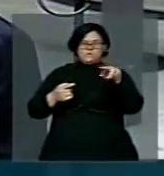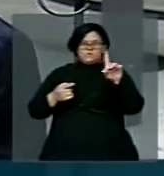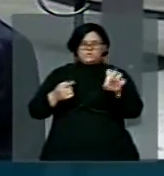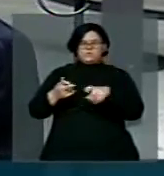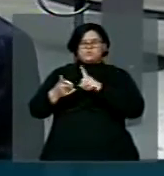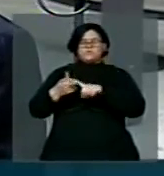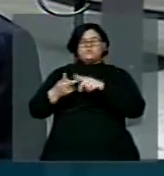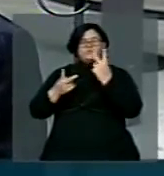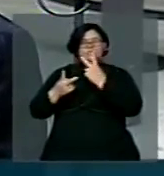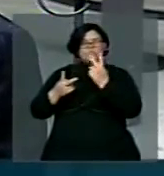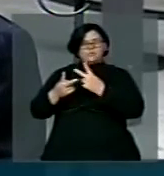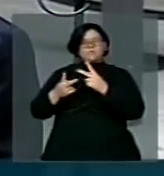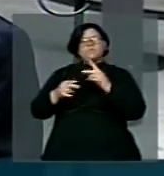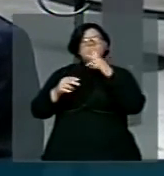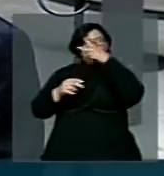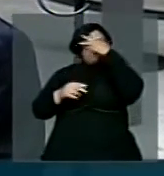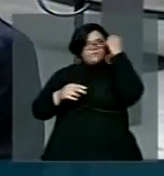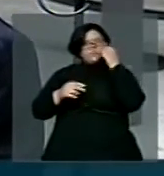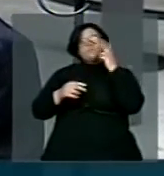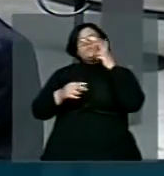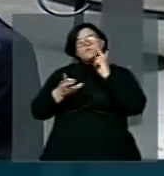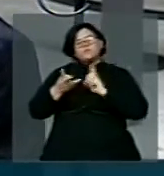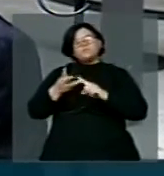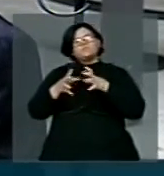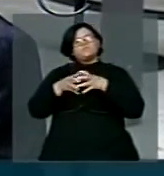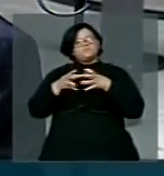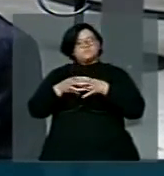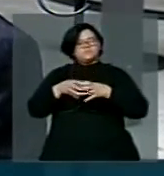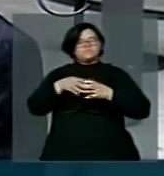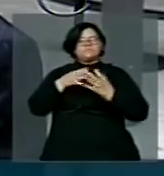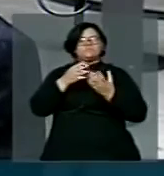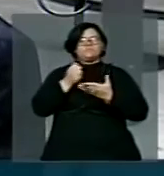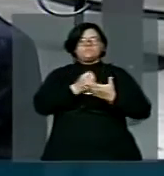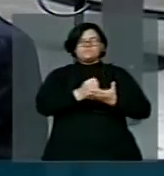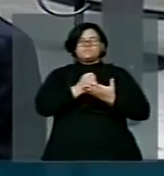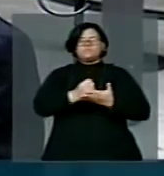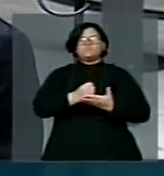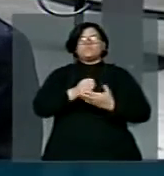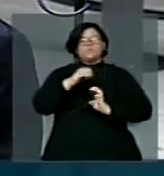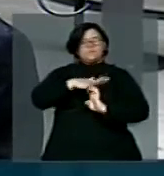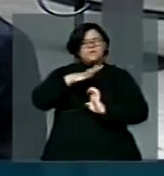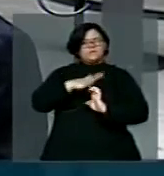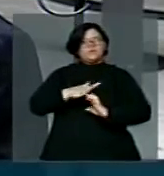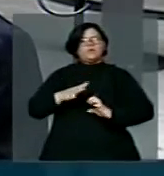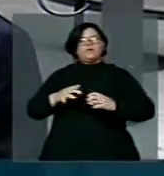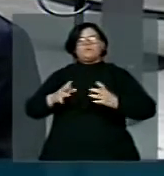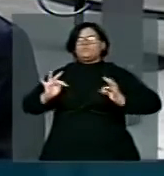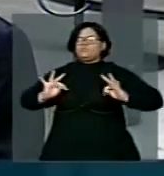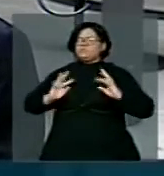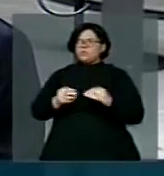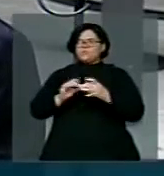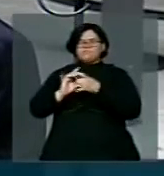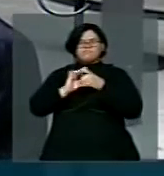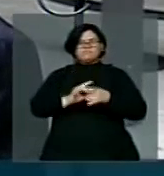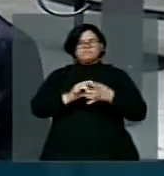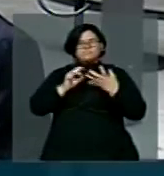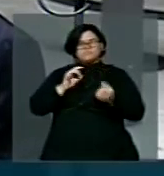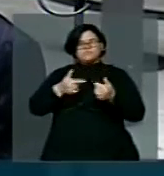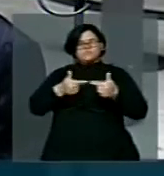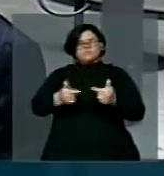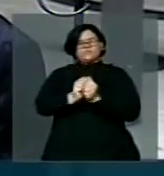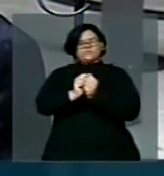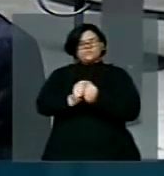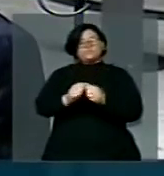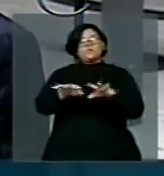municípios, comunidade empresarial, comunidade civil, movimentos sociais, todos engajados nessa luta.